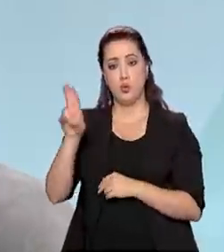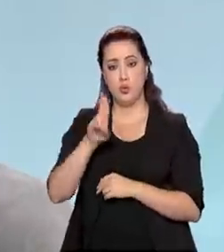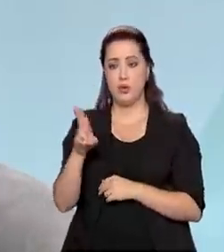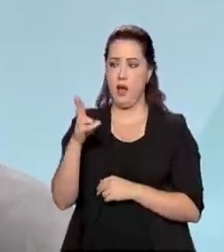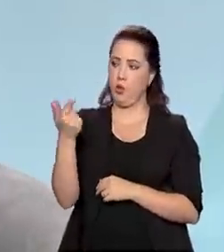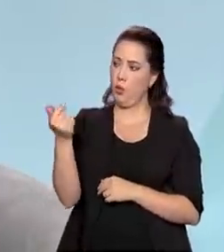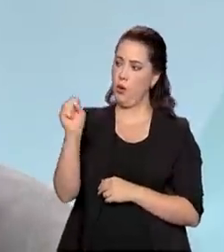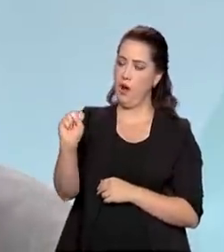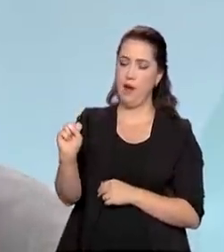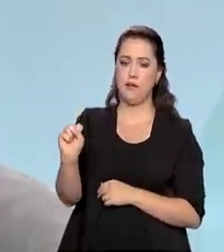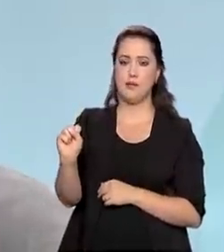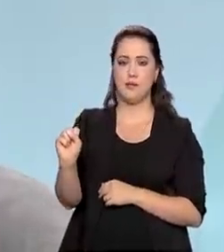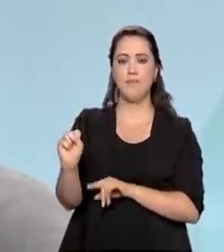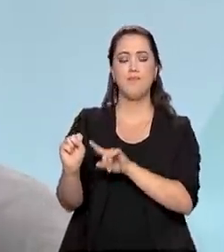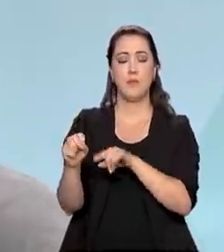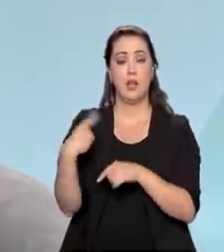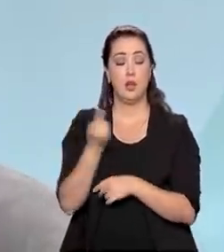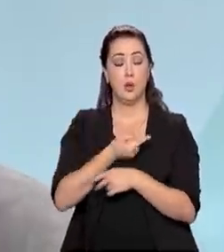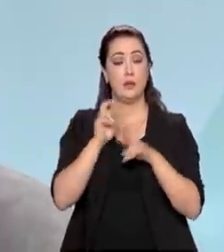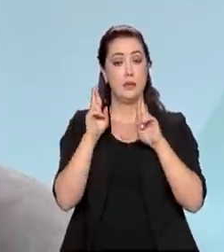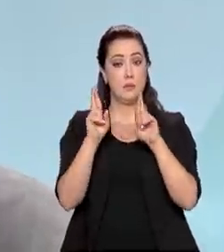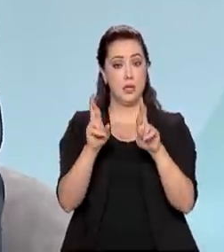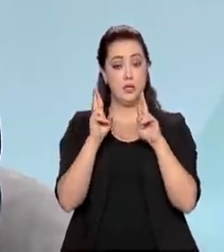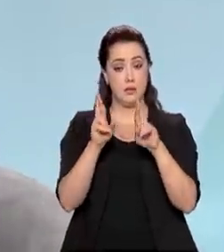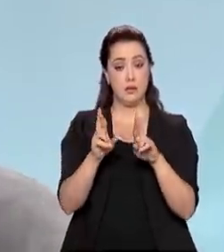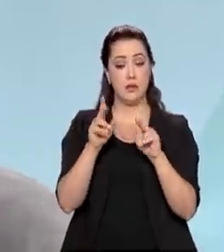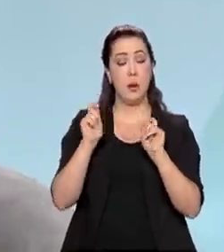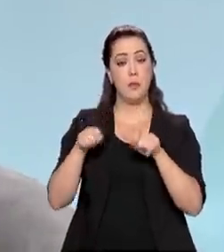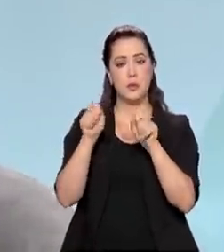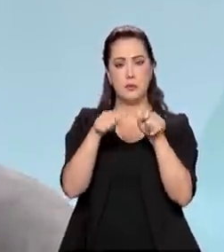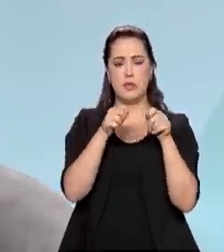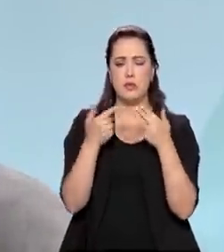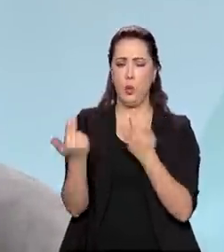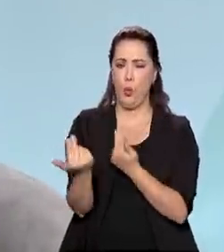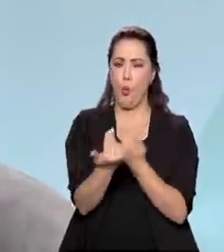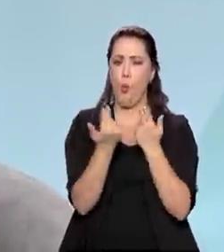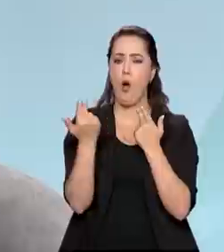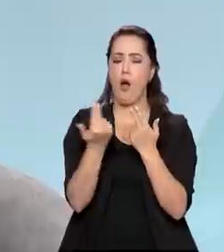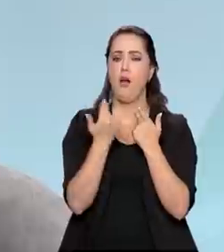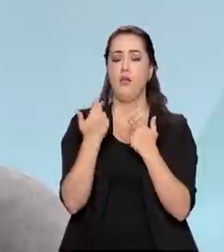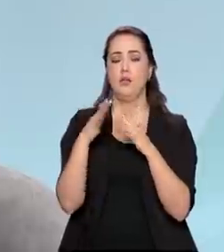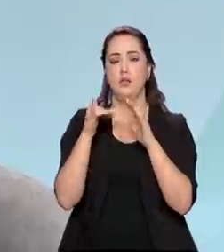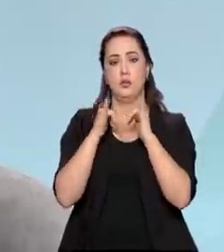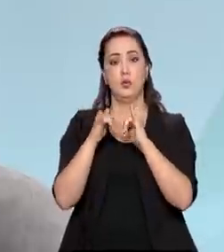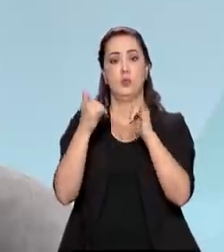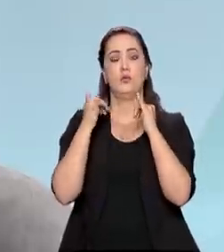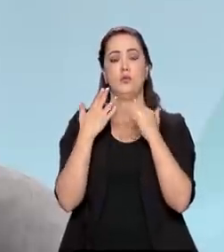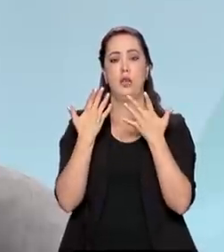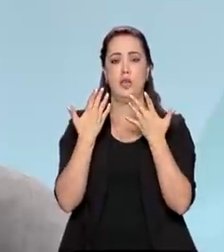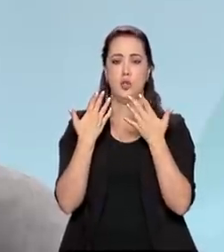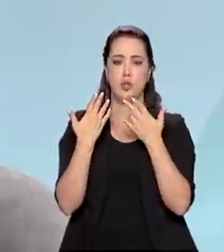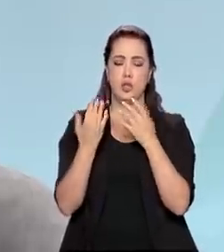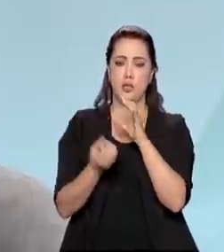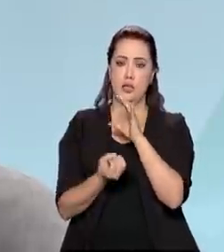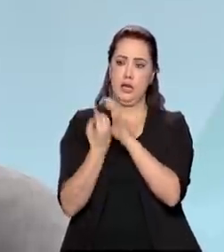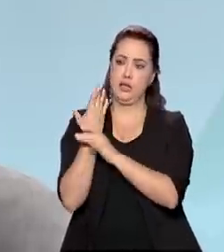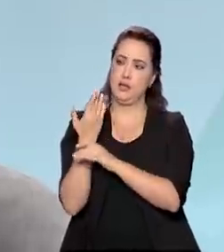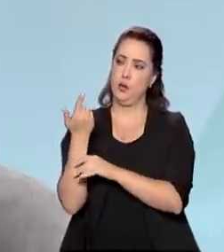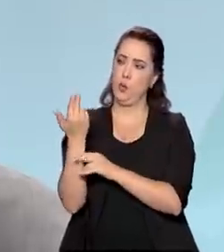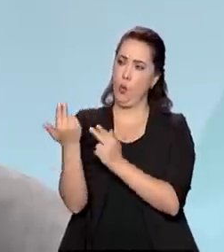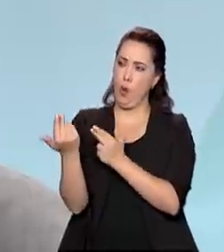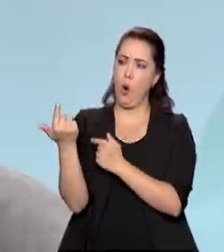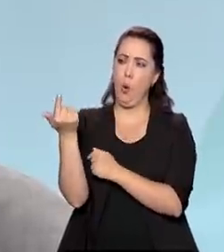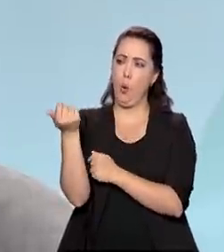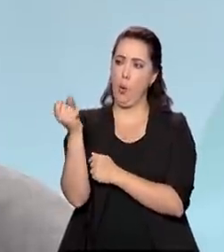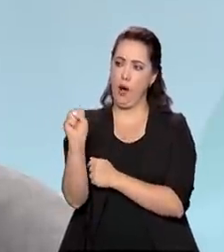a gás natural. A nossa expectativa é que ela já seja competitiva com a termoelétrica a gás natural. Então, a eólica,